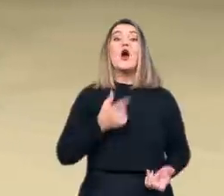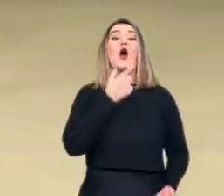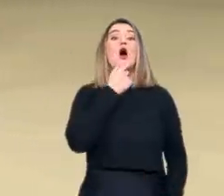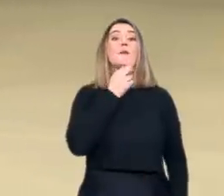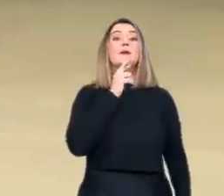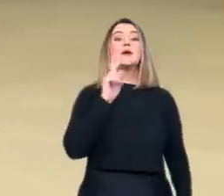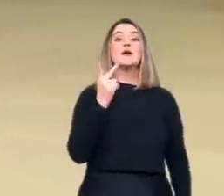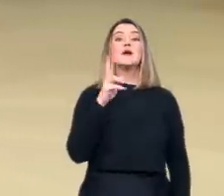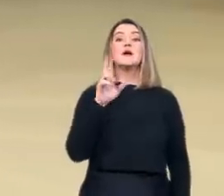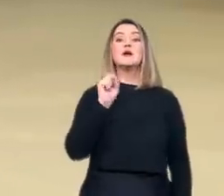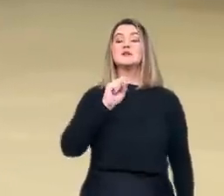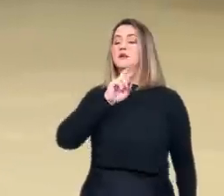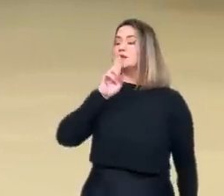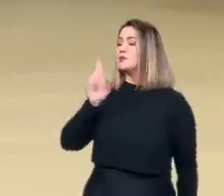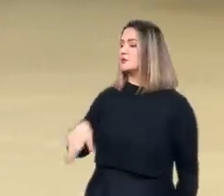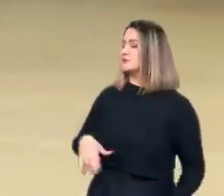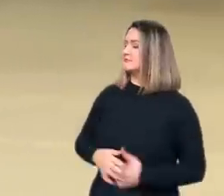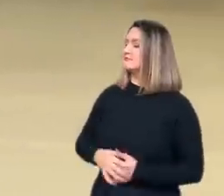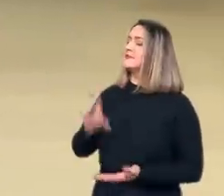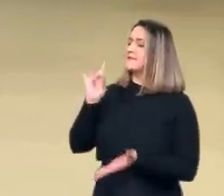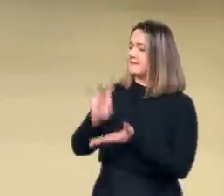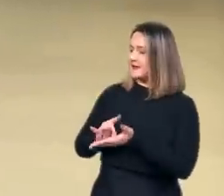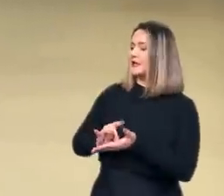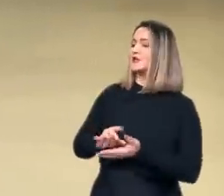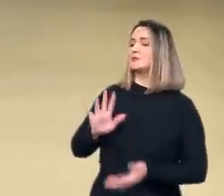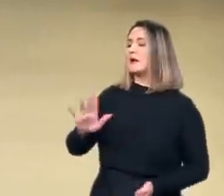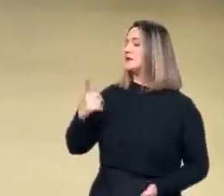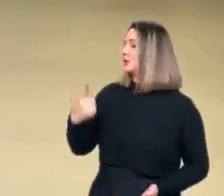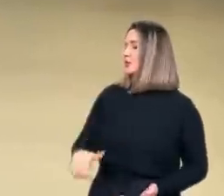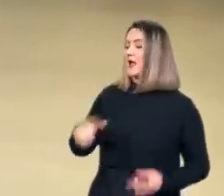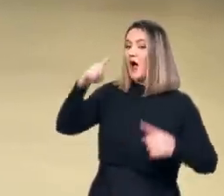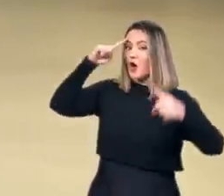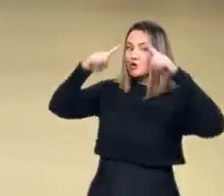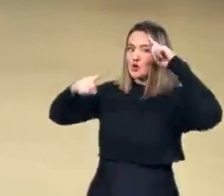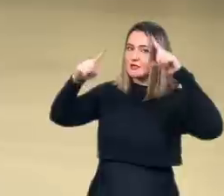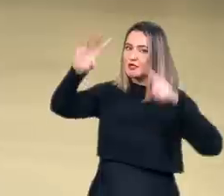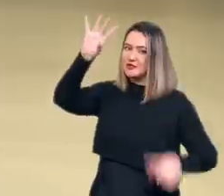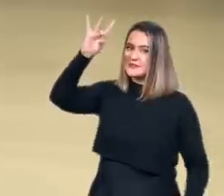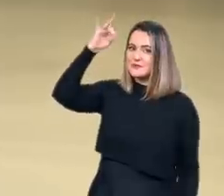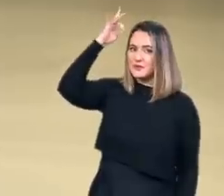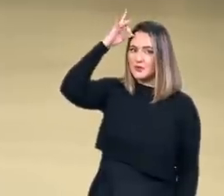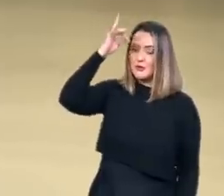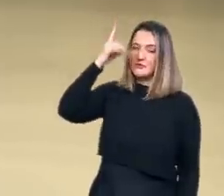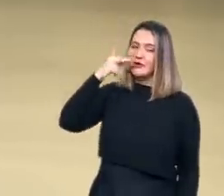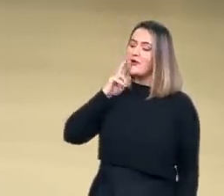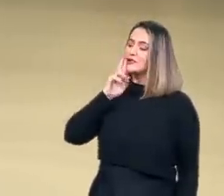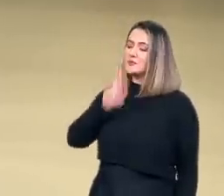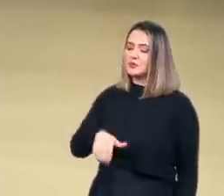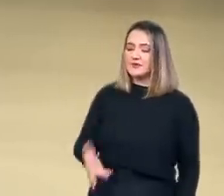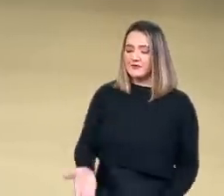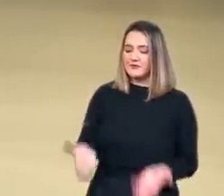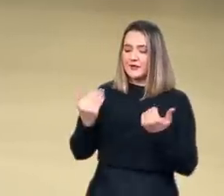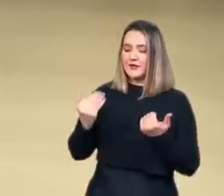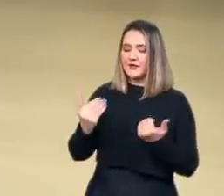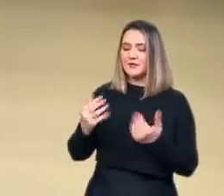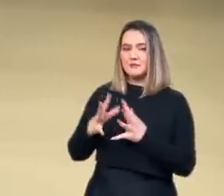Russ respondeu, é verdade, mas talvez já não tenha mais autoridade para dizer, levanta-te e anda.